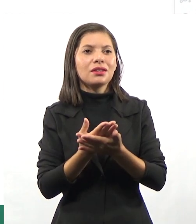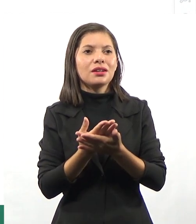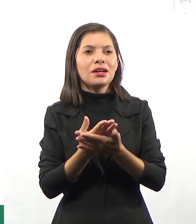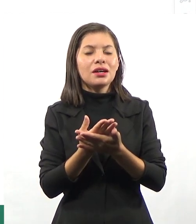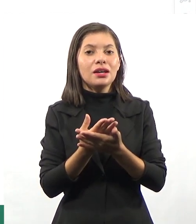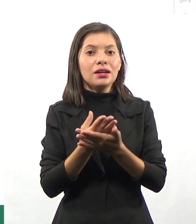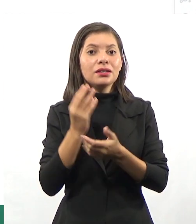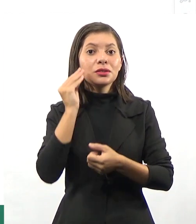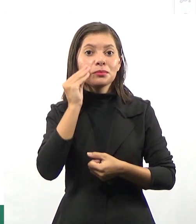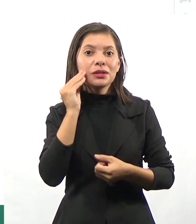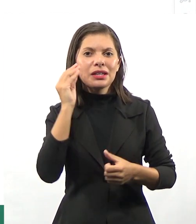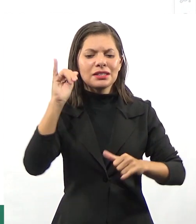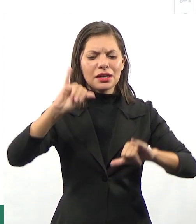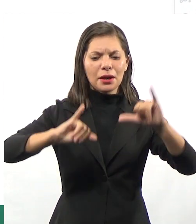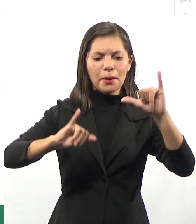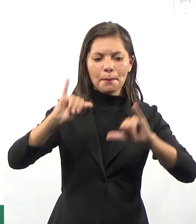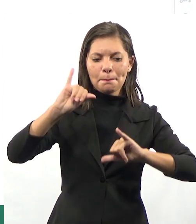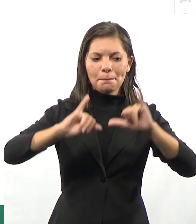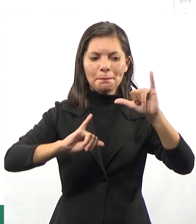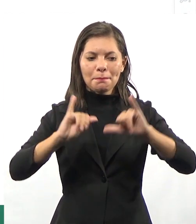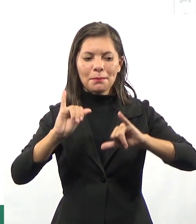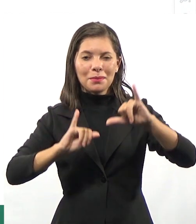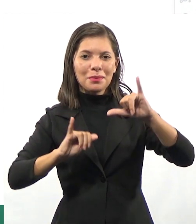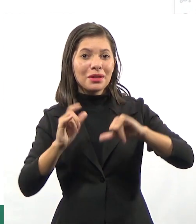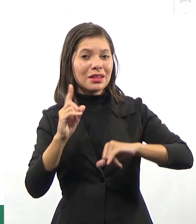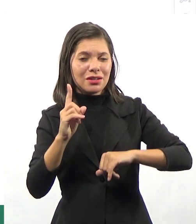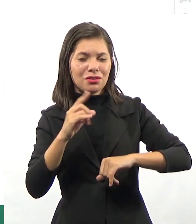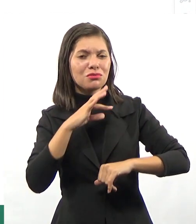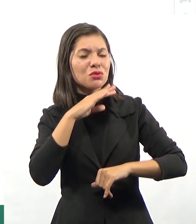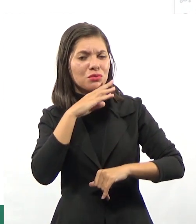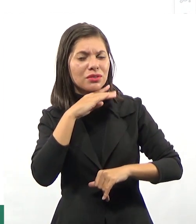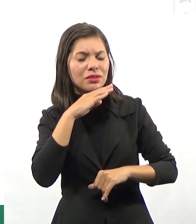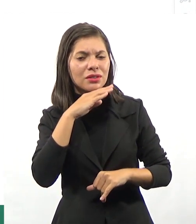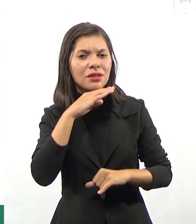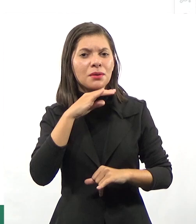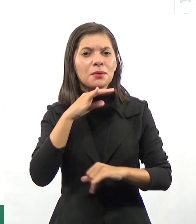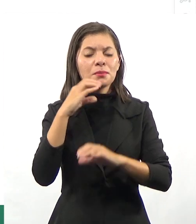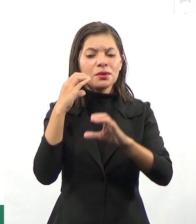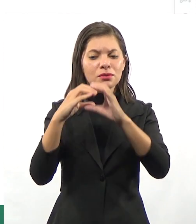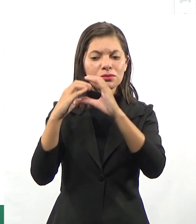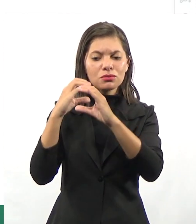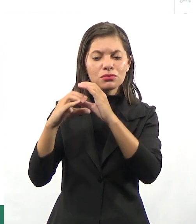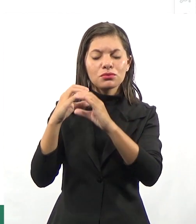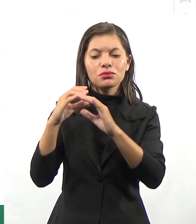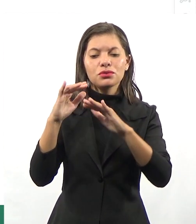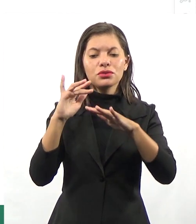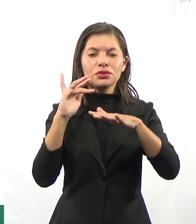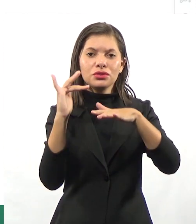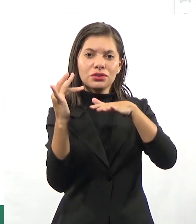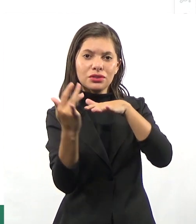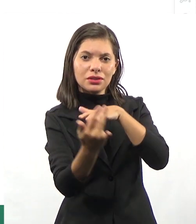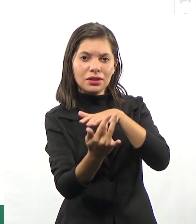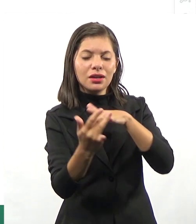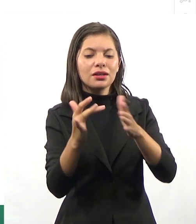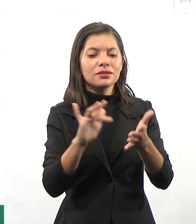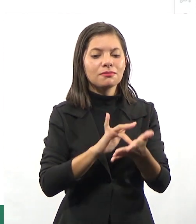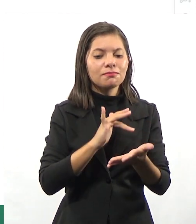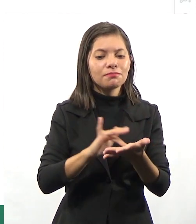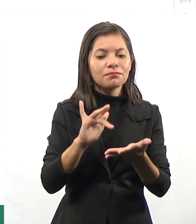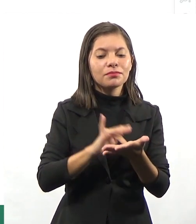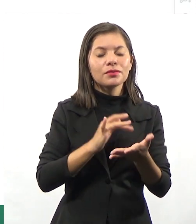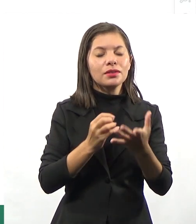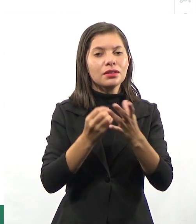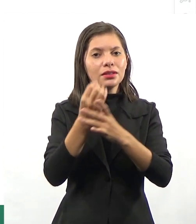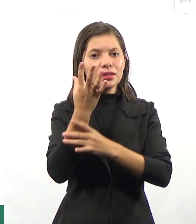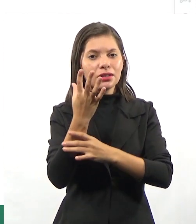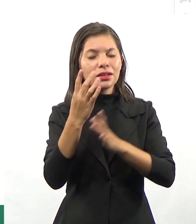química, porque é muito perigosa, mas nos meios digitais eu consigo fazer isso, consigo criar simulações, experimentos